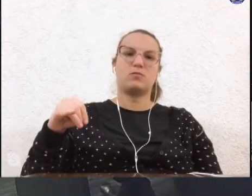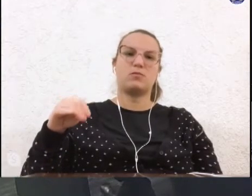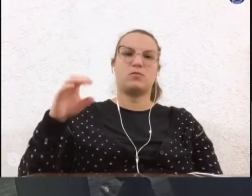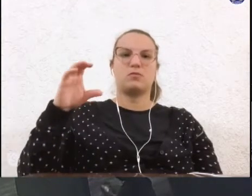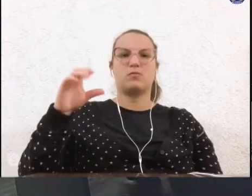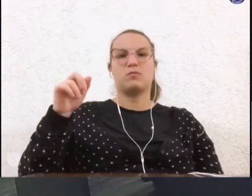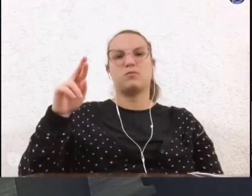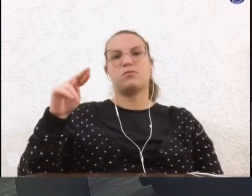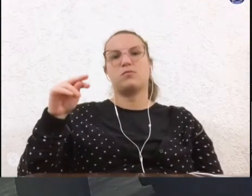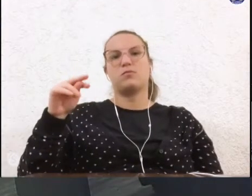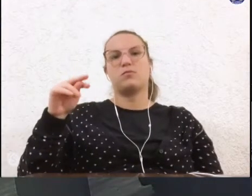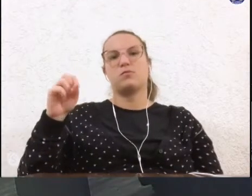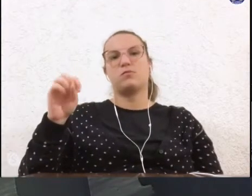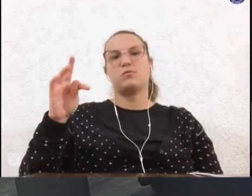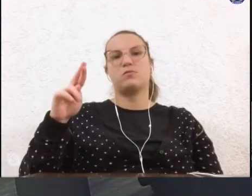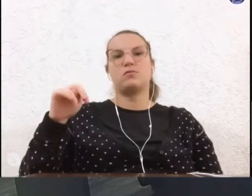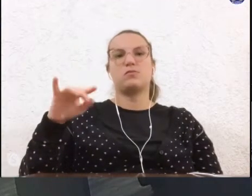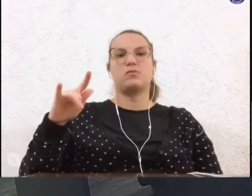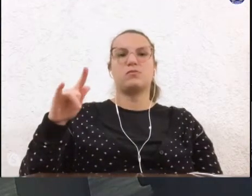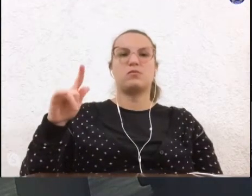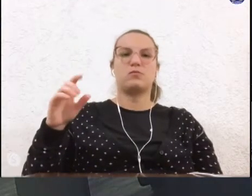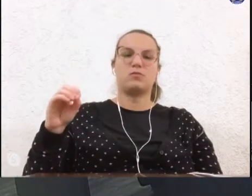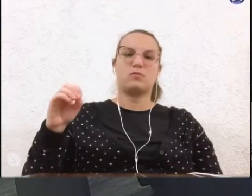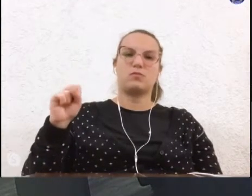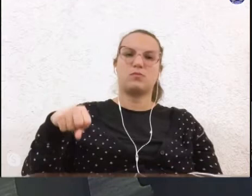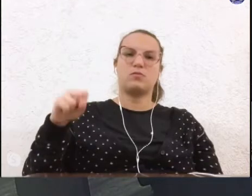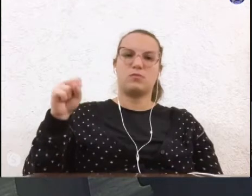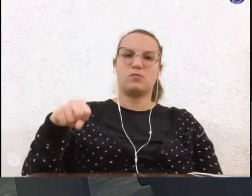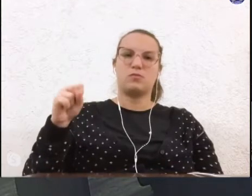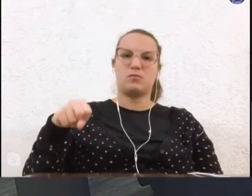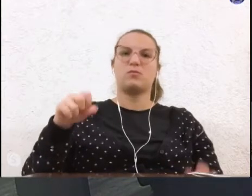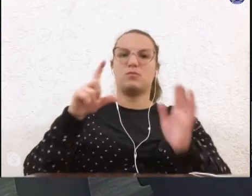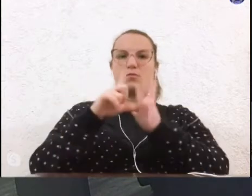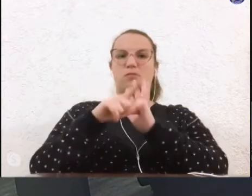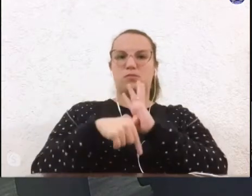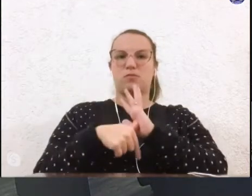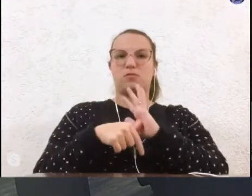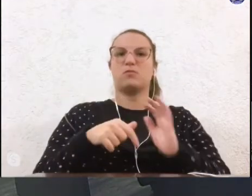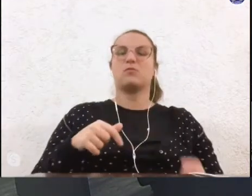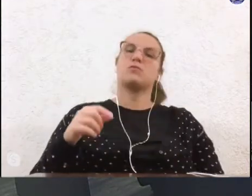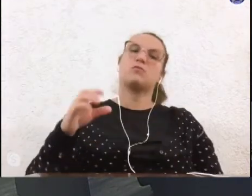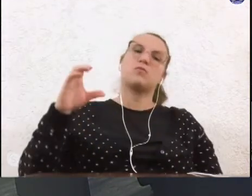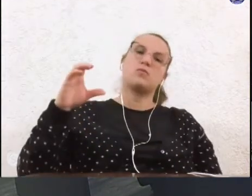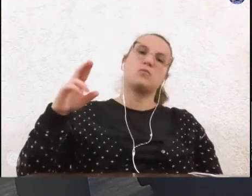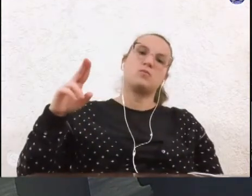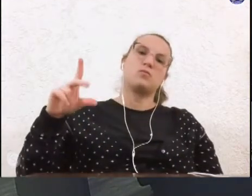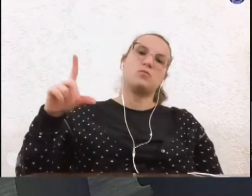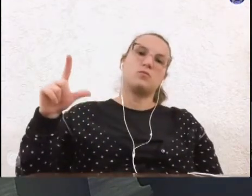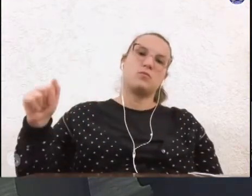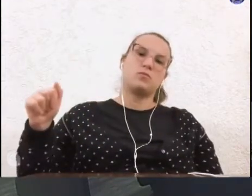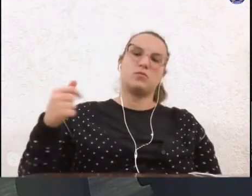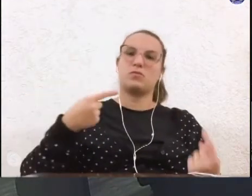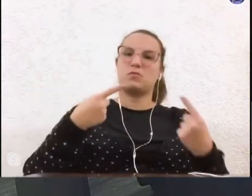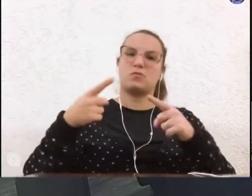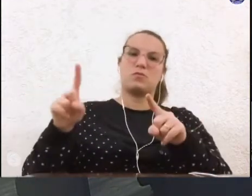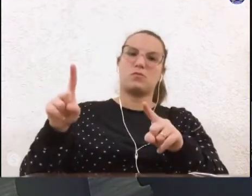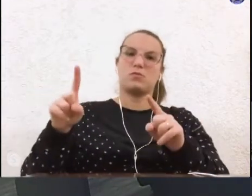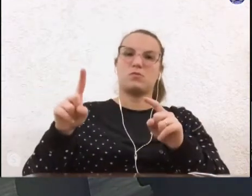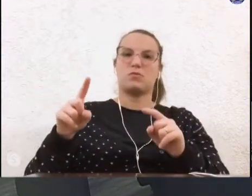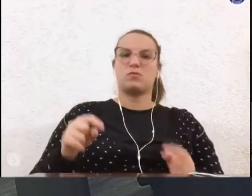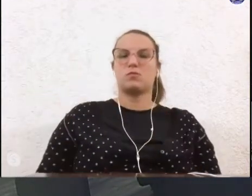sim favorável adiamento vereador cula contrário ao adiamento